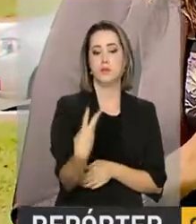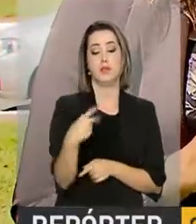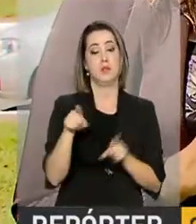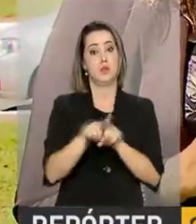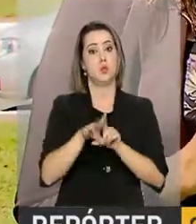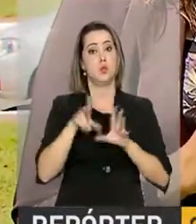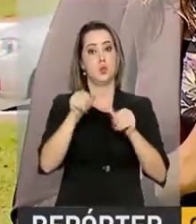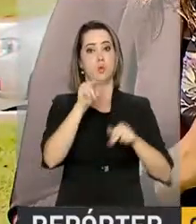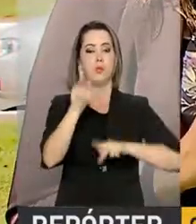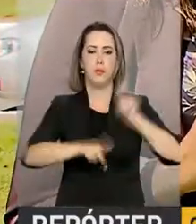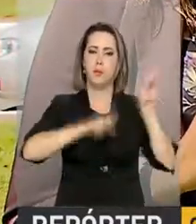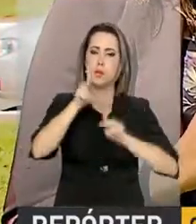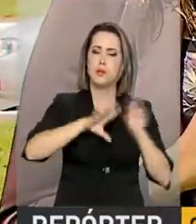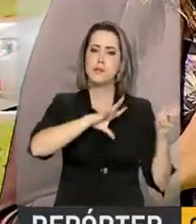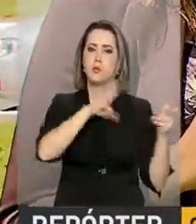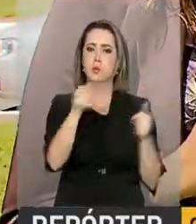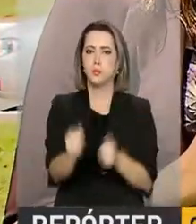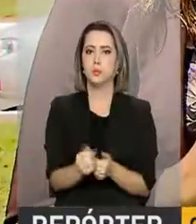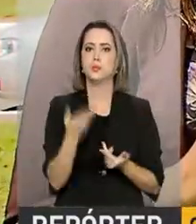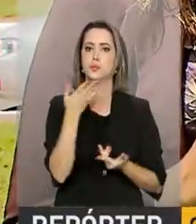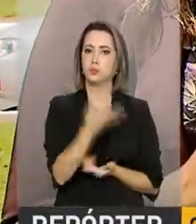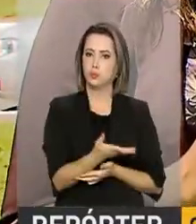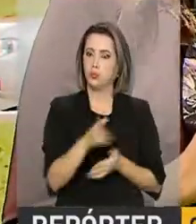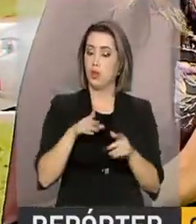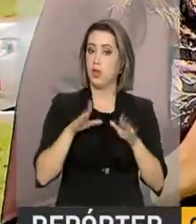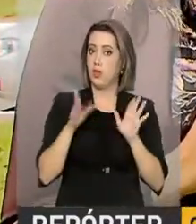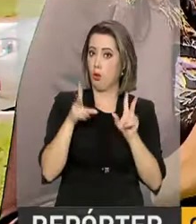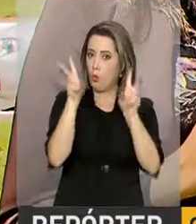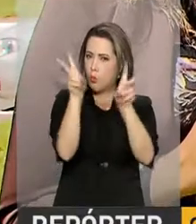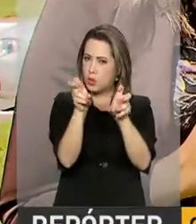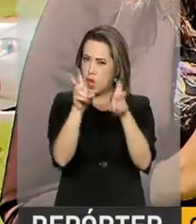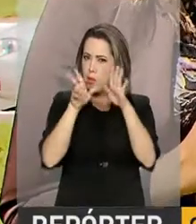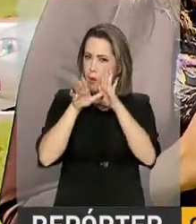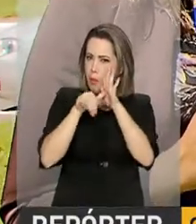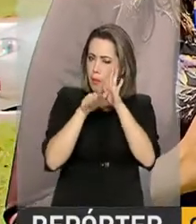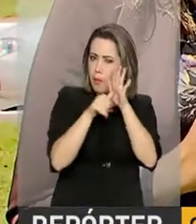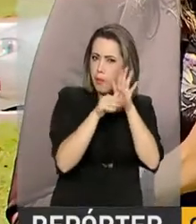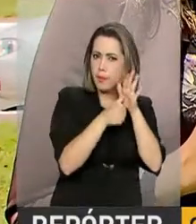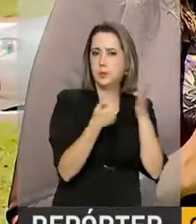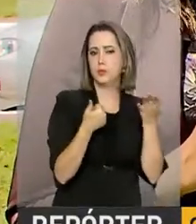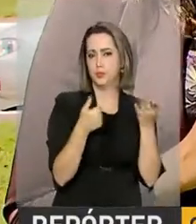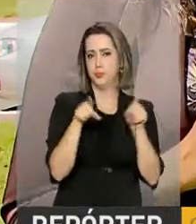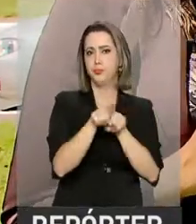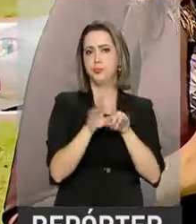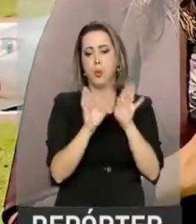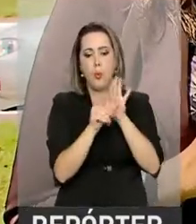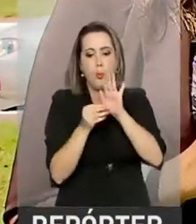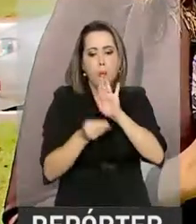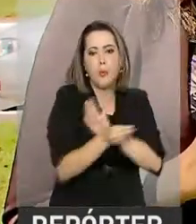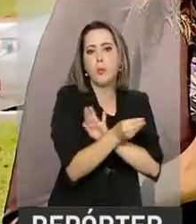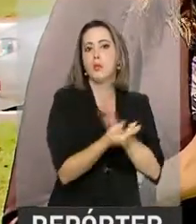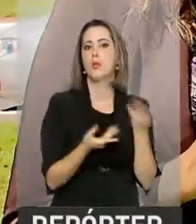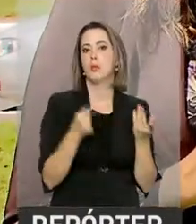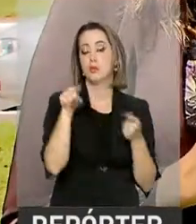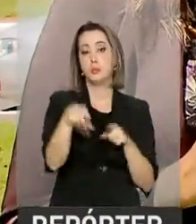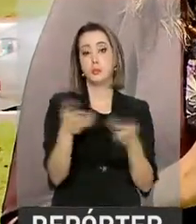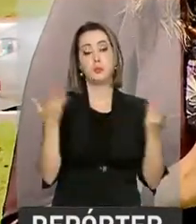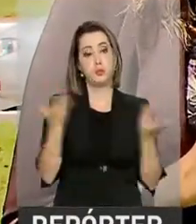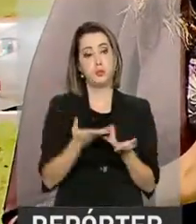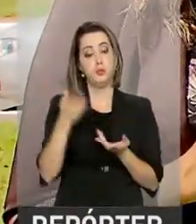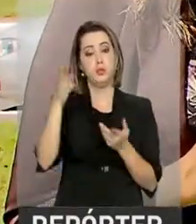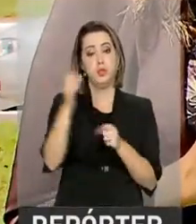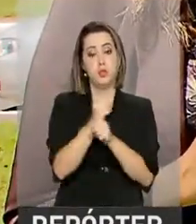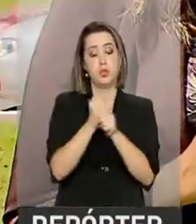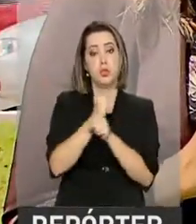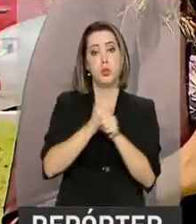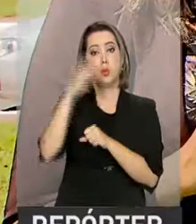agenda do G20 em 2010, quando foi criado um grupo de trabalho anticorrupção. Neste ano, o Brasil foi convidado